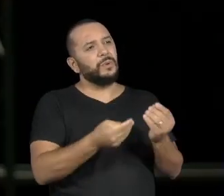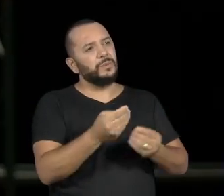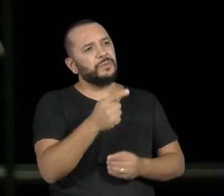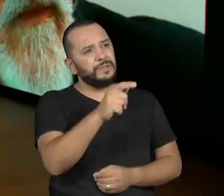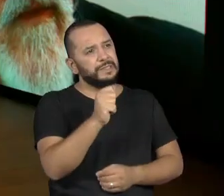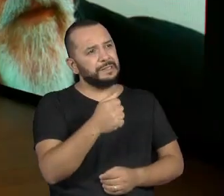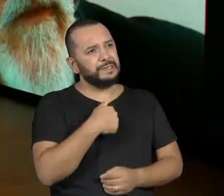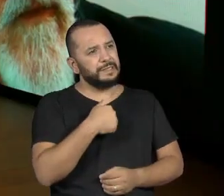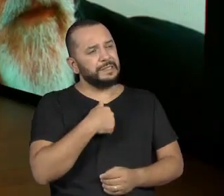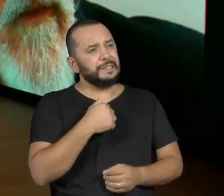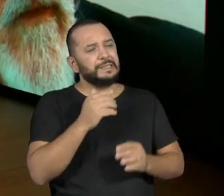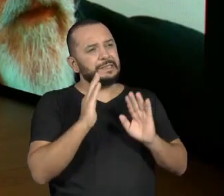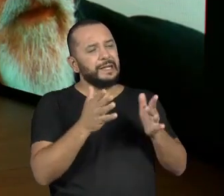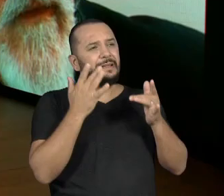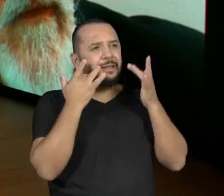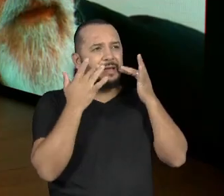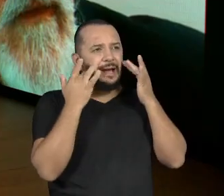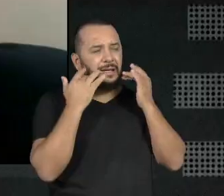tempo em cartaz, né?